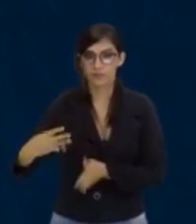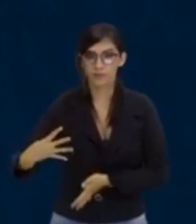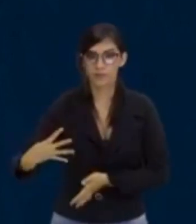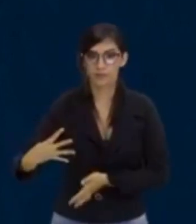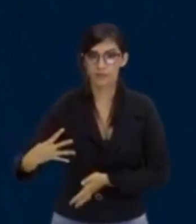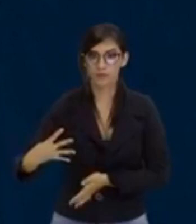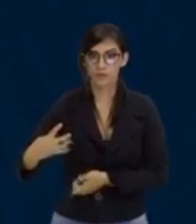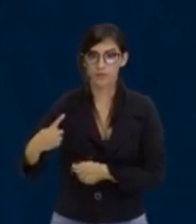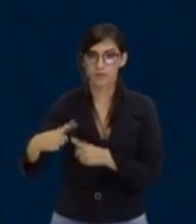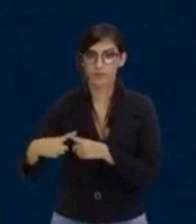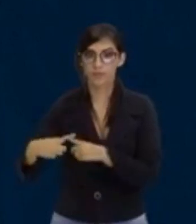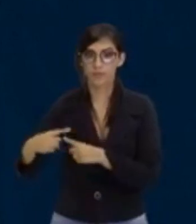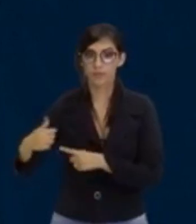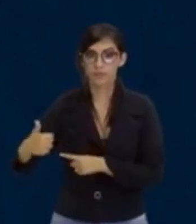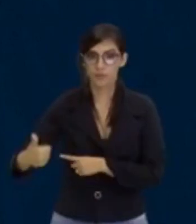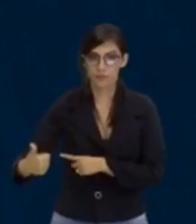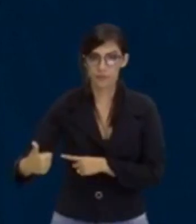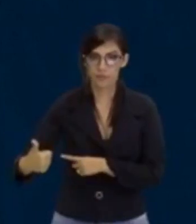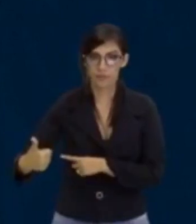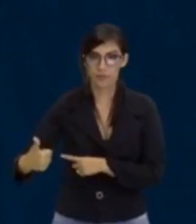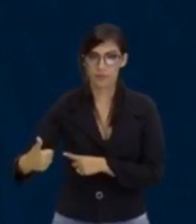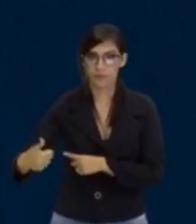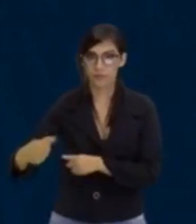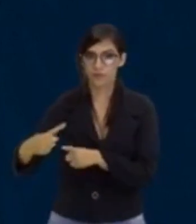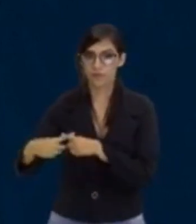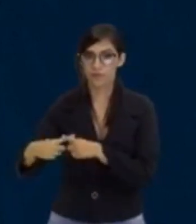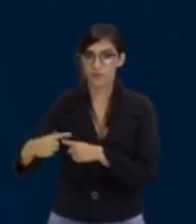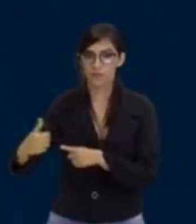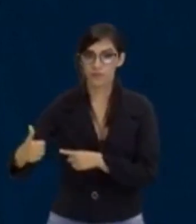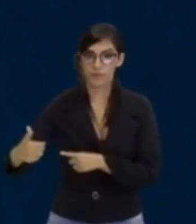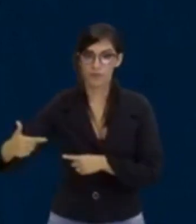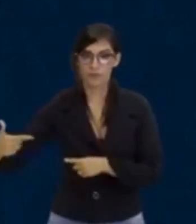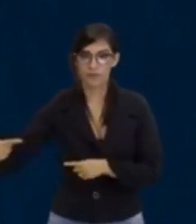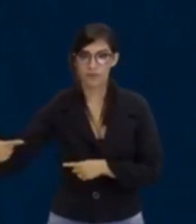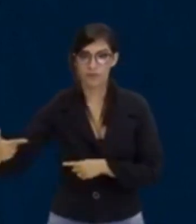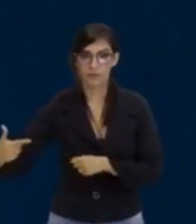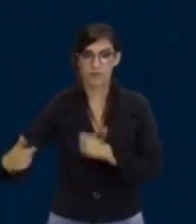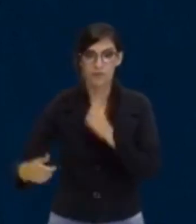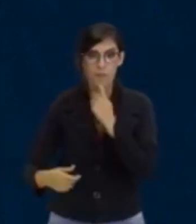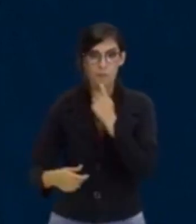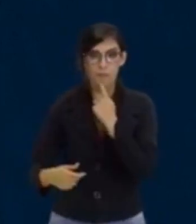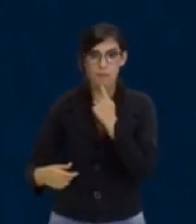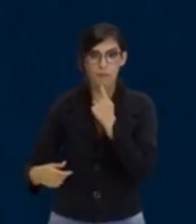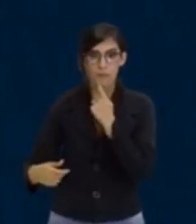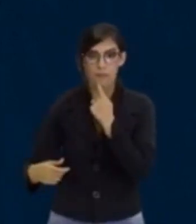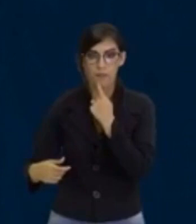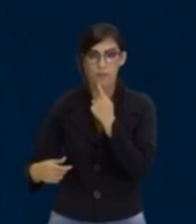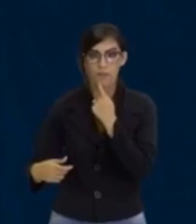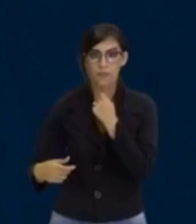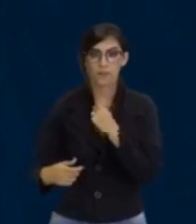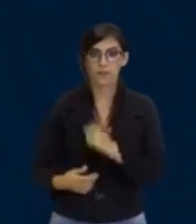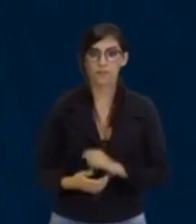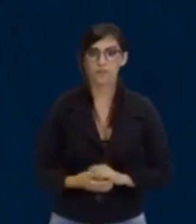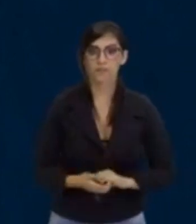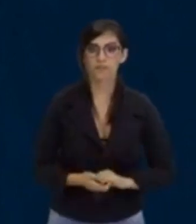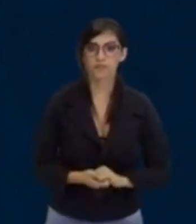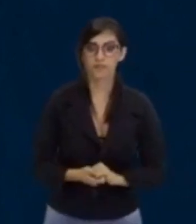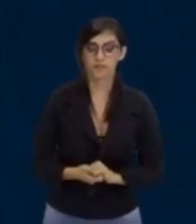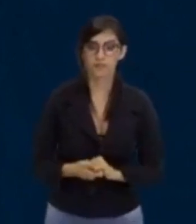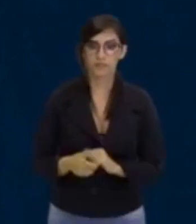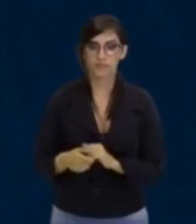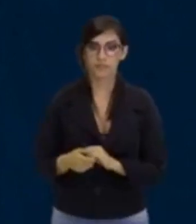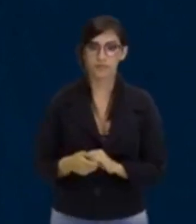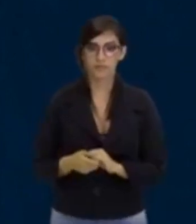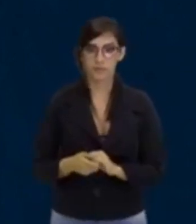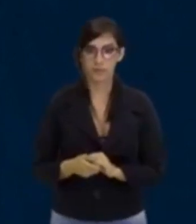Menos 4 vezes o a. Quem é o a? Ah, o a vale 1. Então, vamos colocar 1 aqui. Vezes o c. O c vale quanto? O c